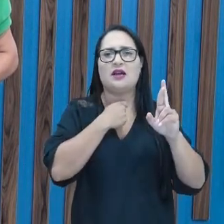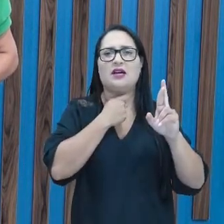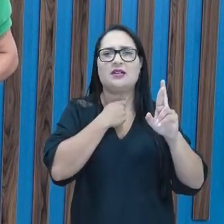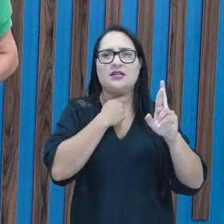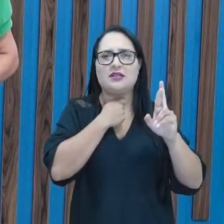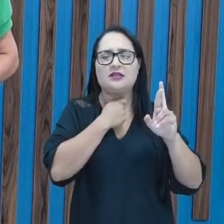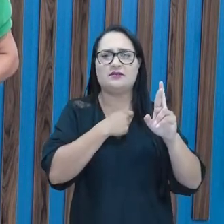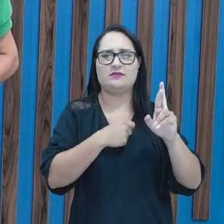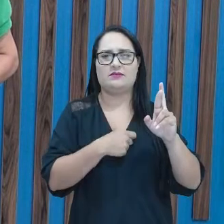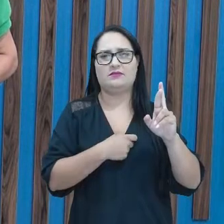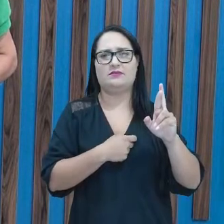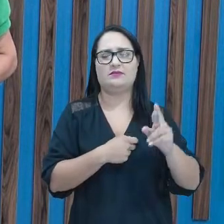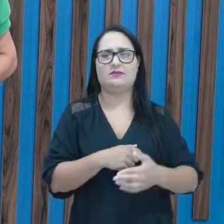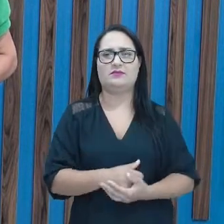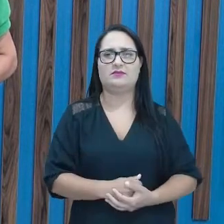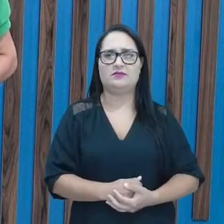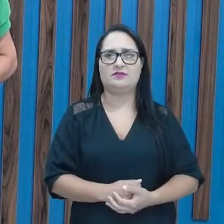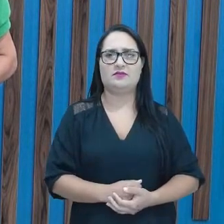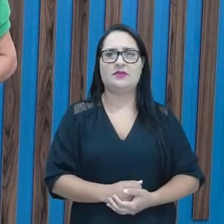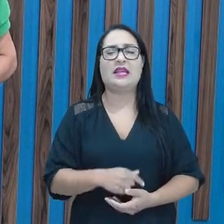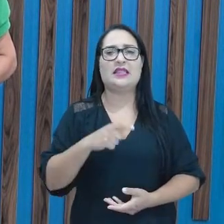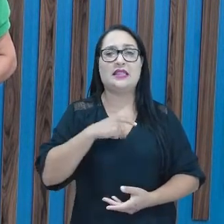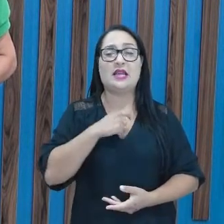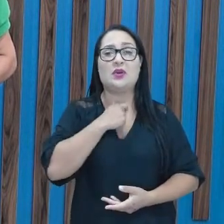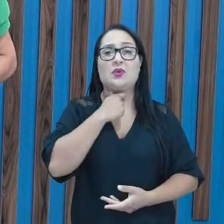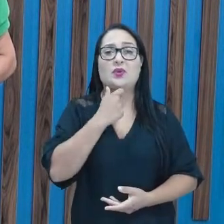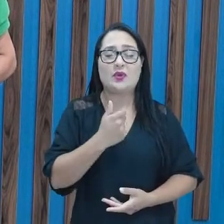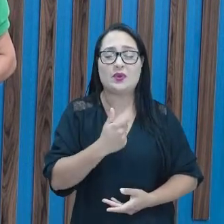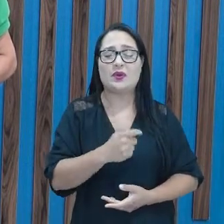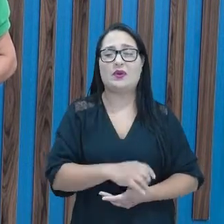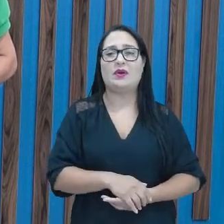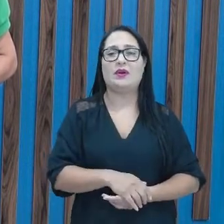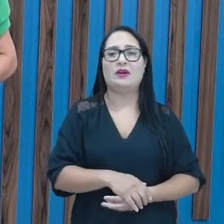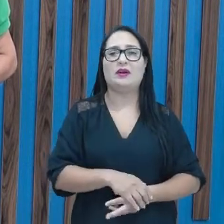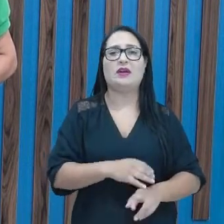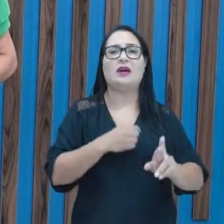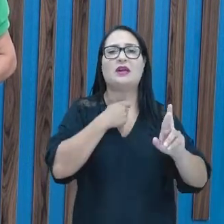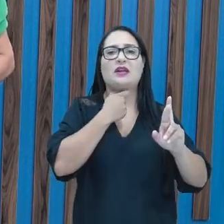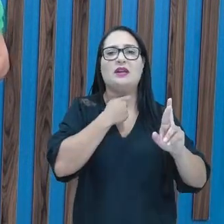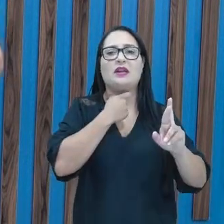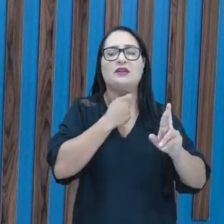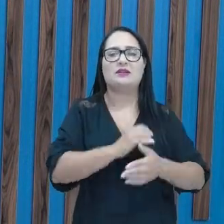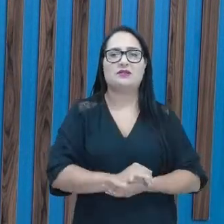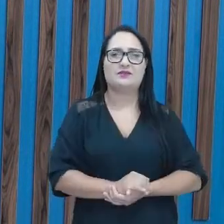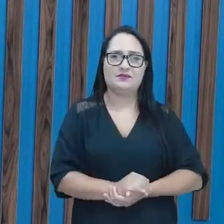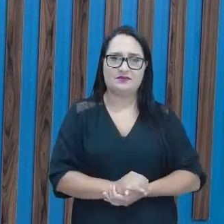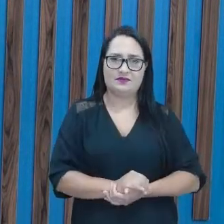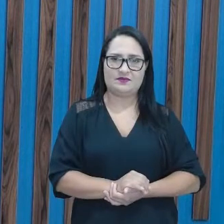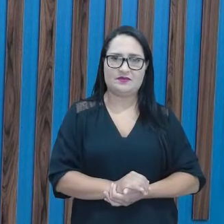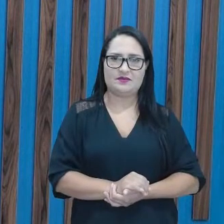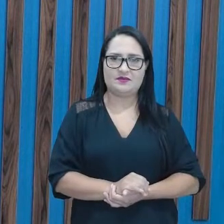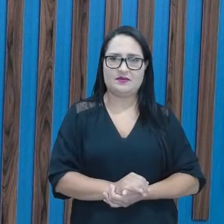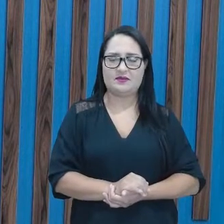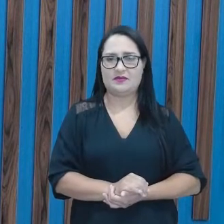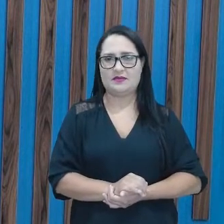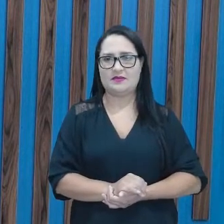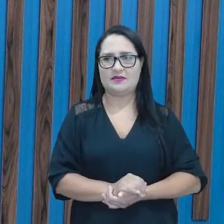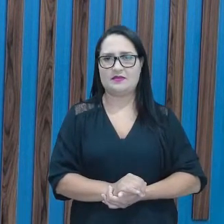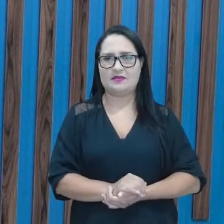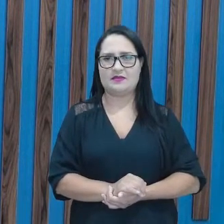R Você também faz um som aqui, olha, com as cordas vocais. R, e se a gente fala aquele som,